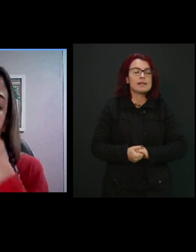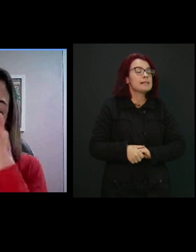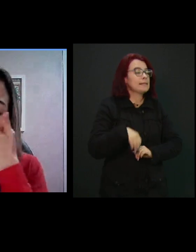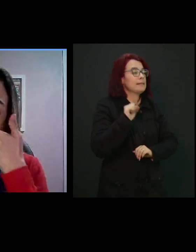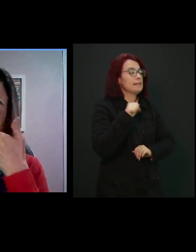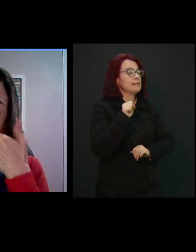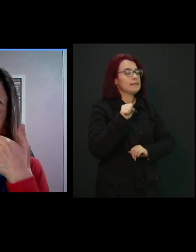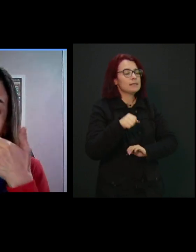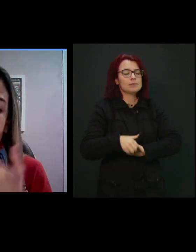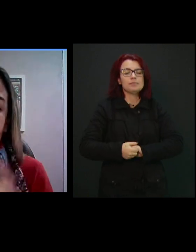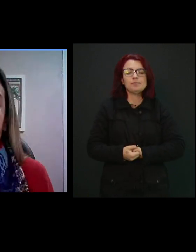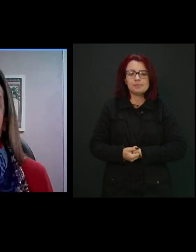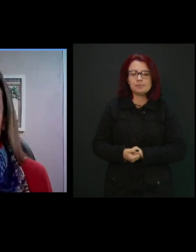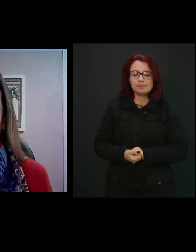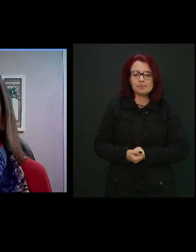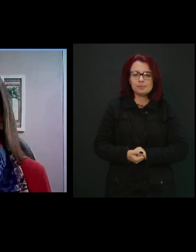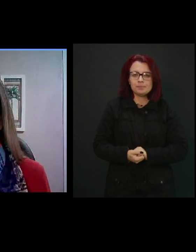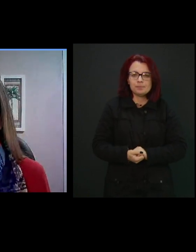Sim, sim.